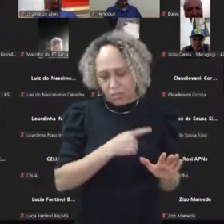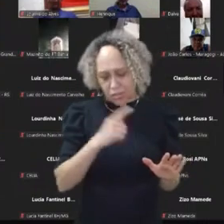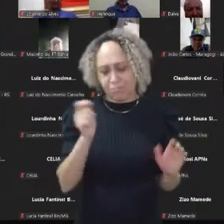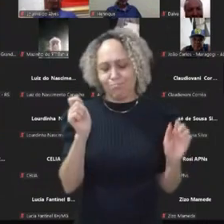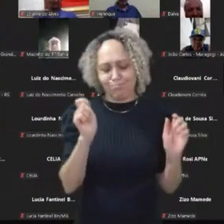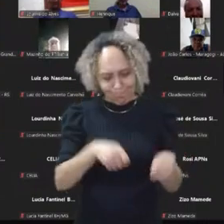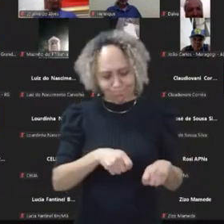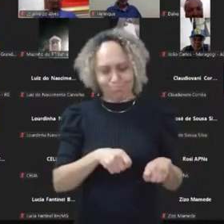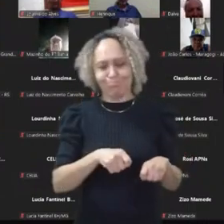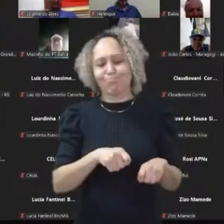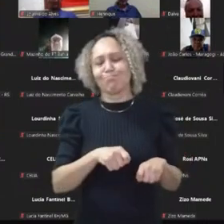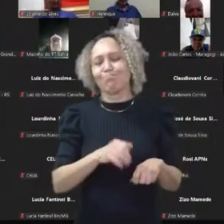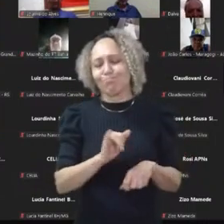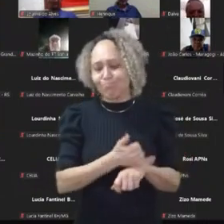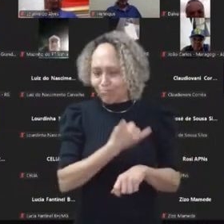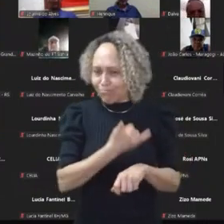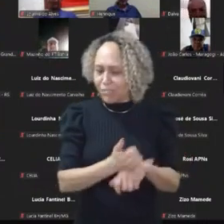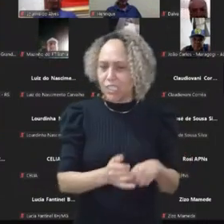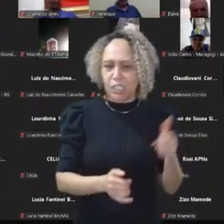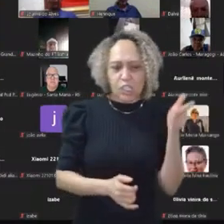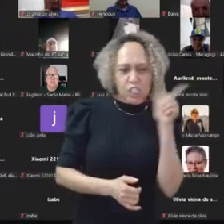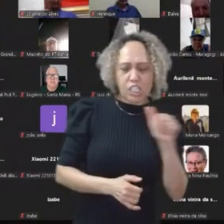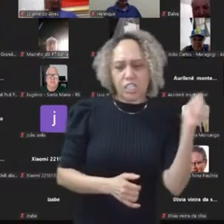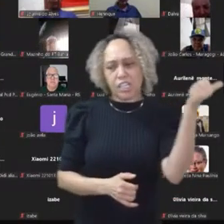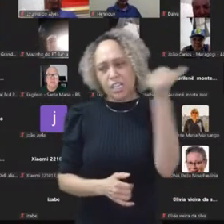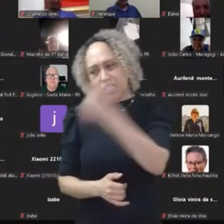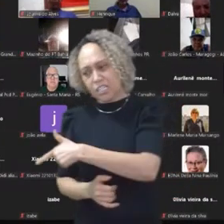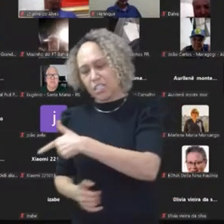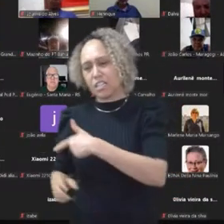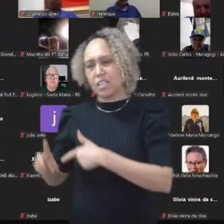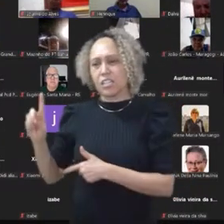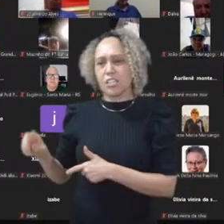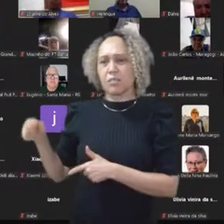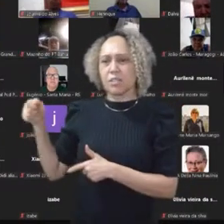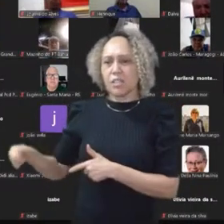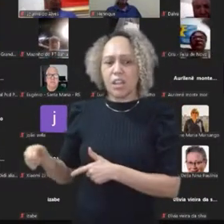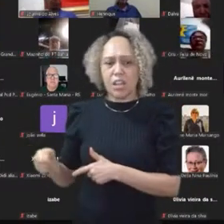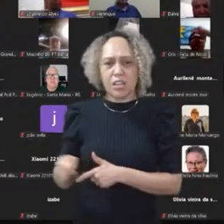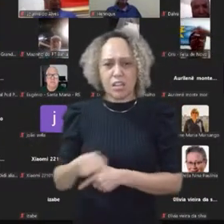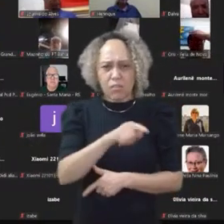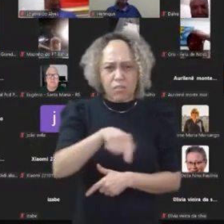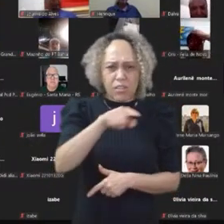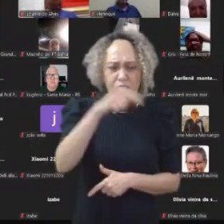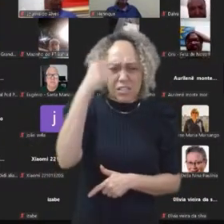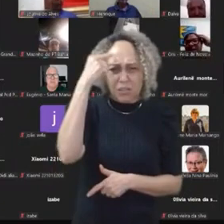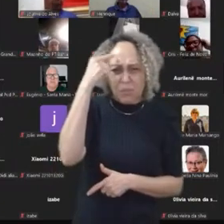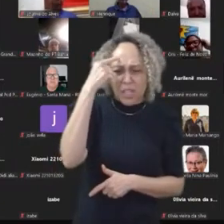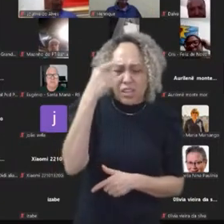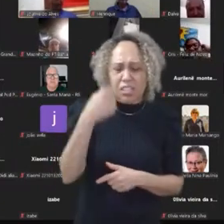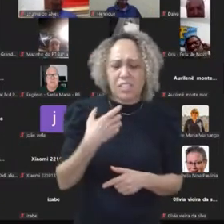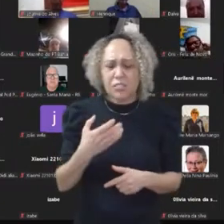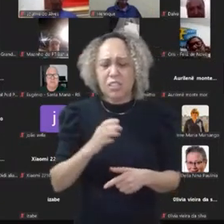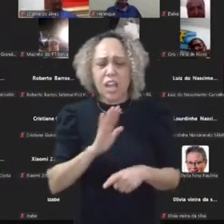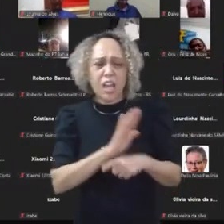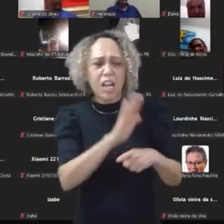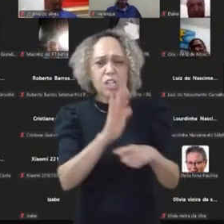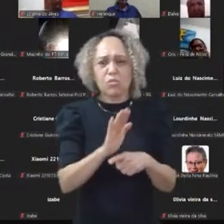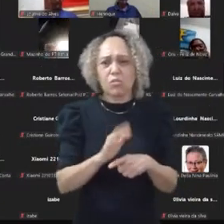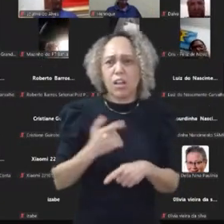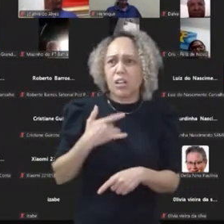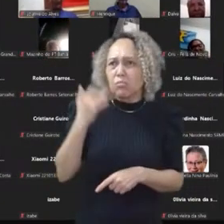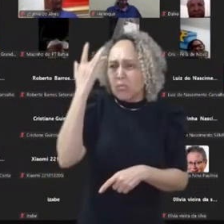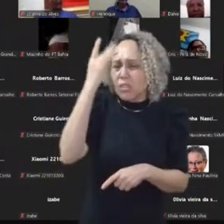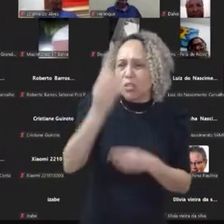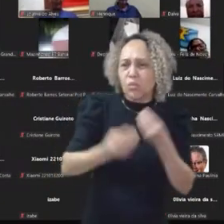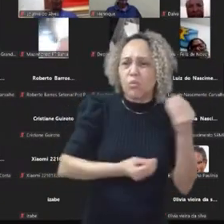de ganhar da extrema direita. Para quem aí está pensando, caramba, eu quero ajudar, eu não sei como, uma